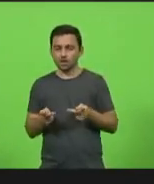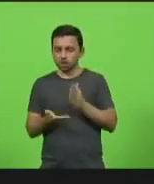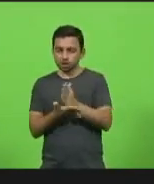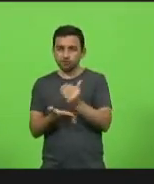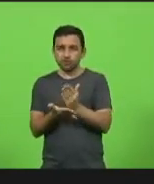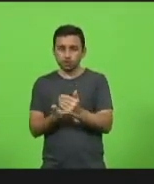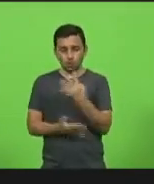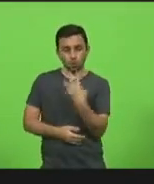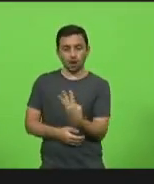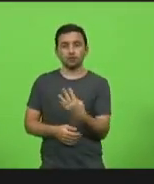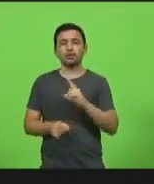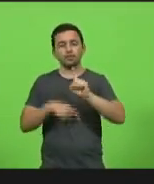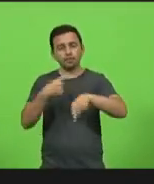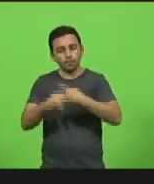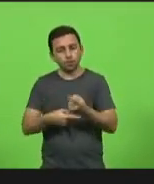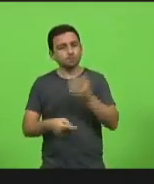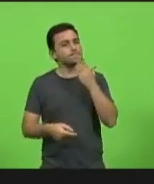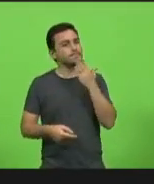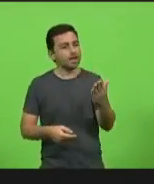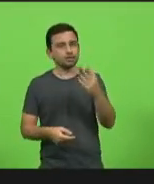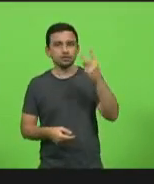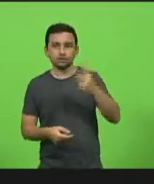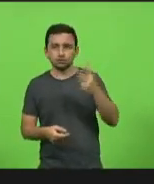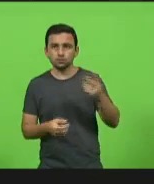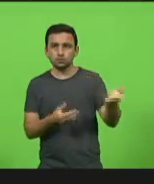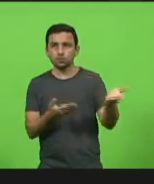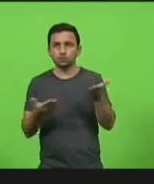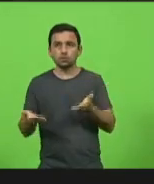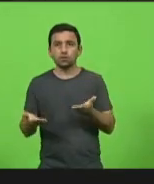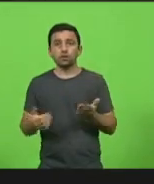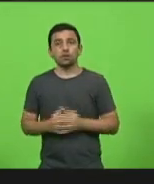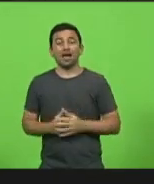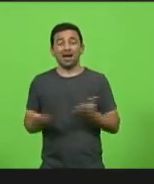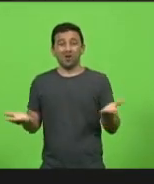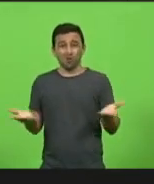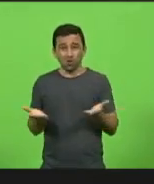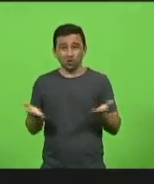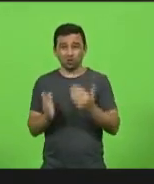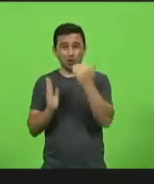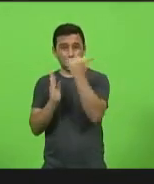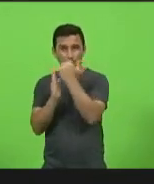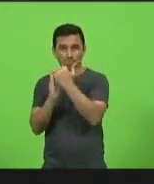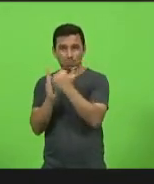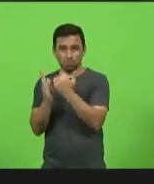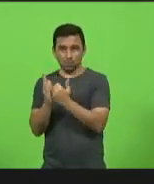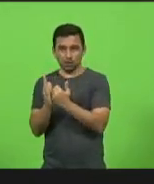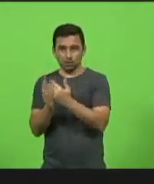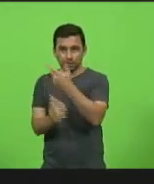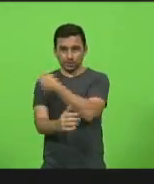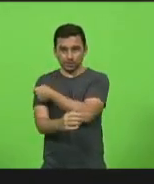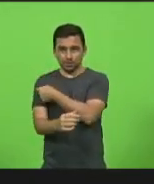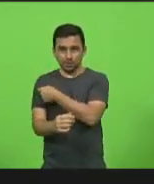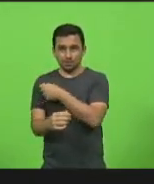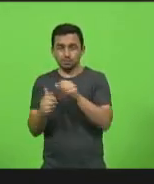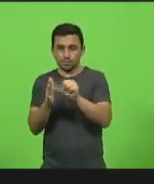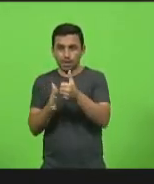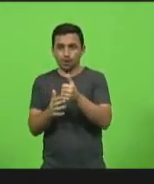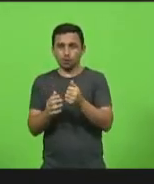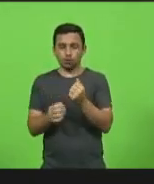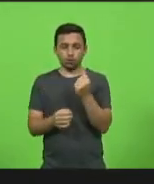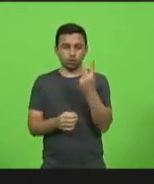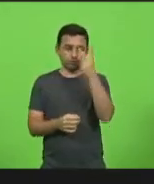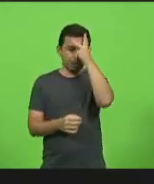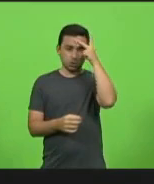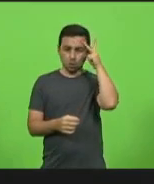depois a gente pede a segunda e come o restante. Hoje não, o plano estadual de vacinação está o seguinte. Primeiro, dois comem a pizza, os outros